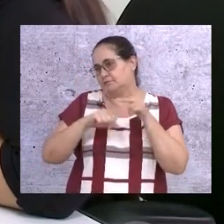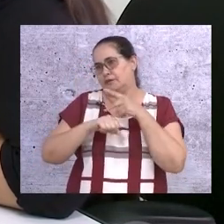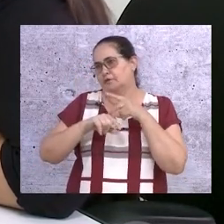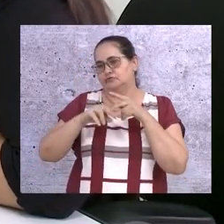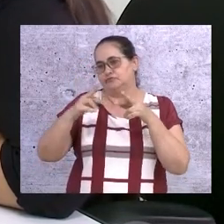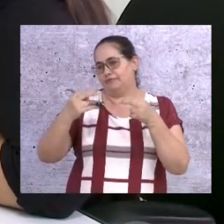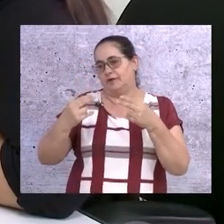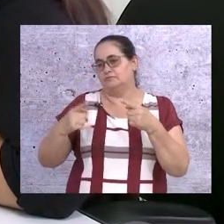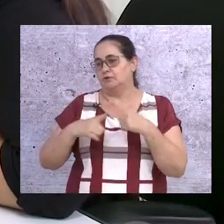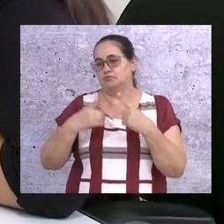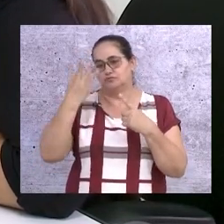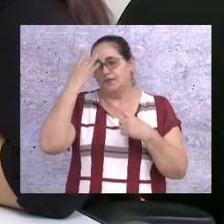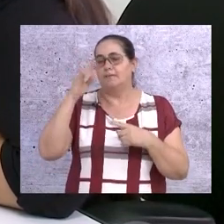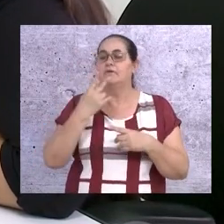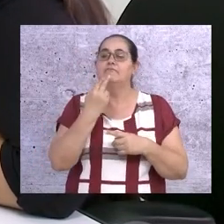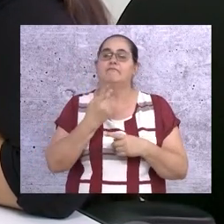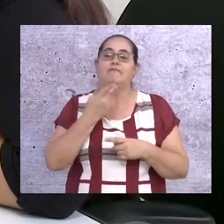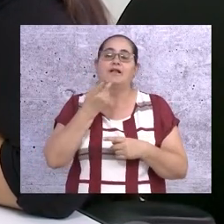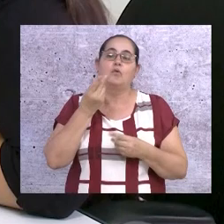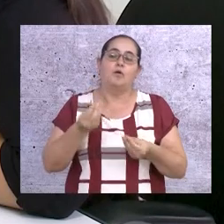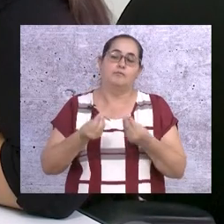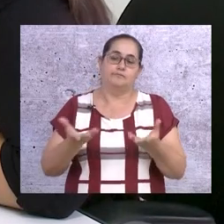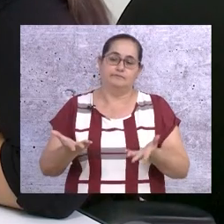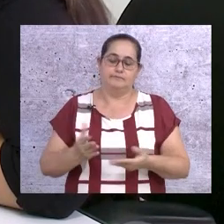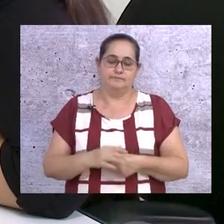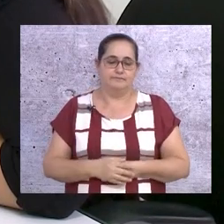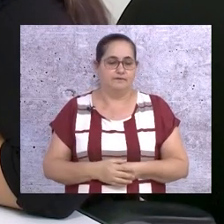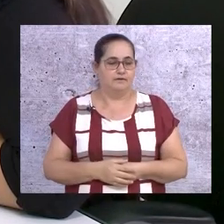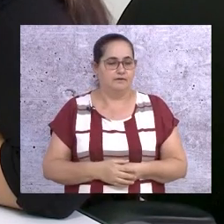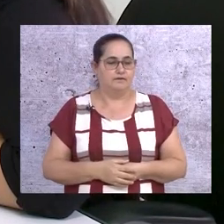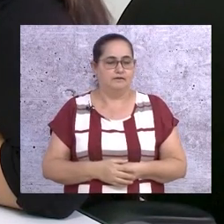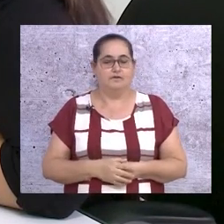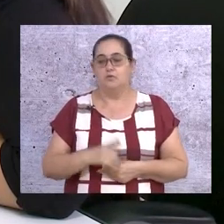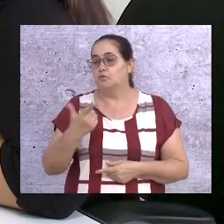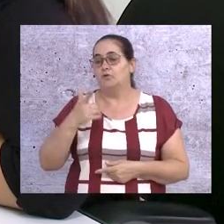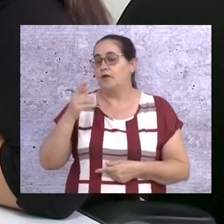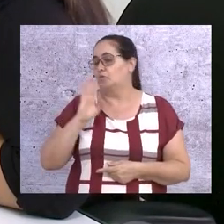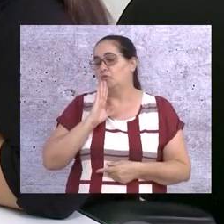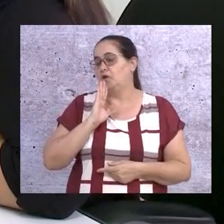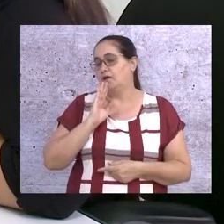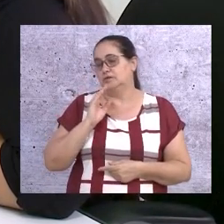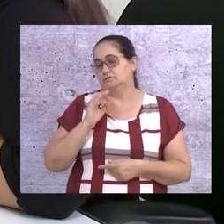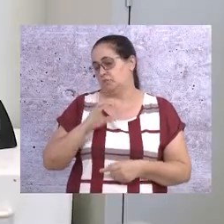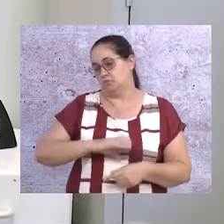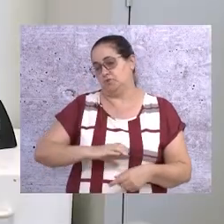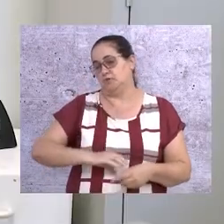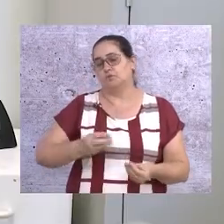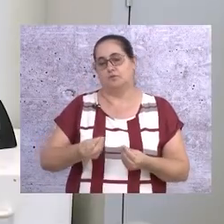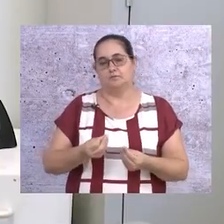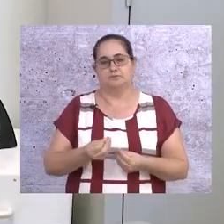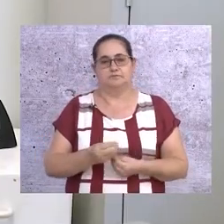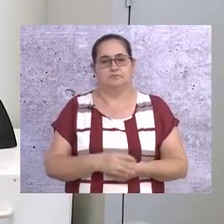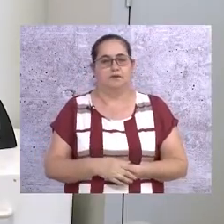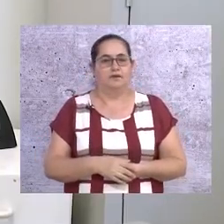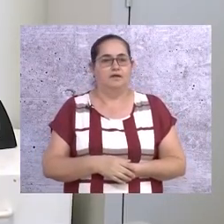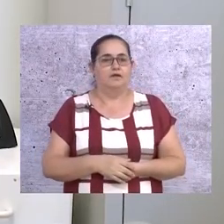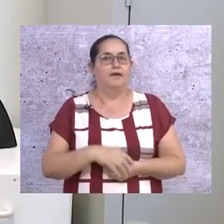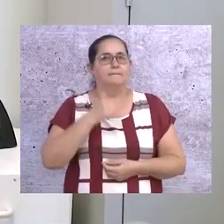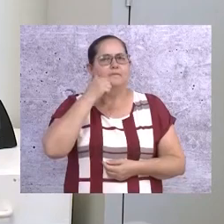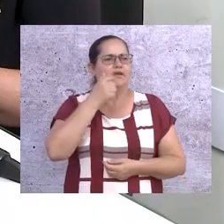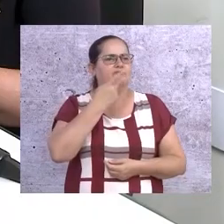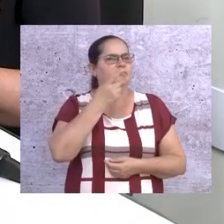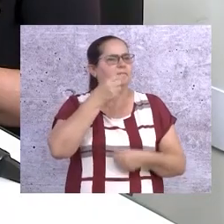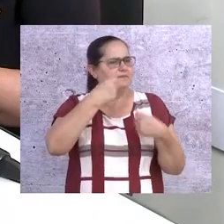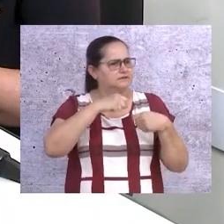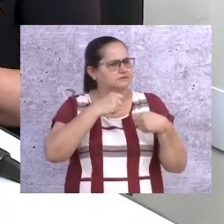Porque ela não sabe a nossa língua. Como que ela vai falar se ela não ouve? Ela não tem o conhecimento da língua portuguesa. A atendente diz que ela